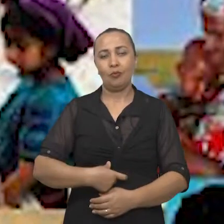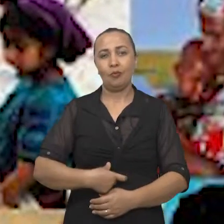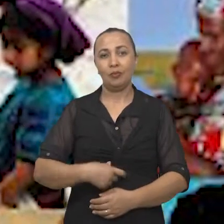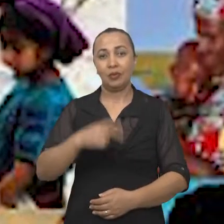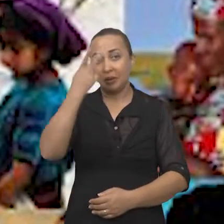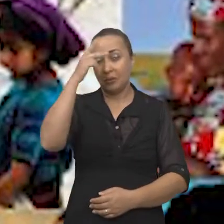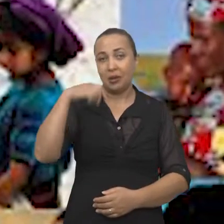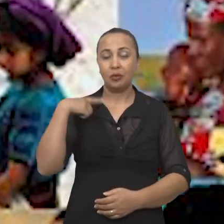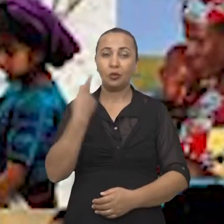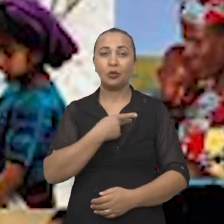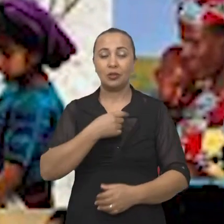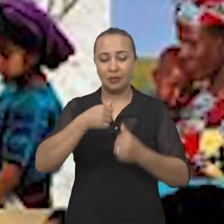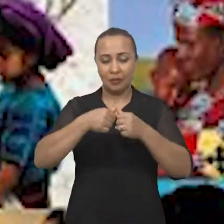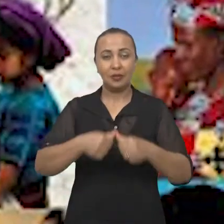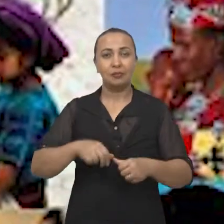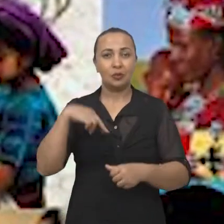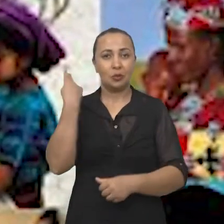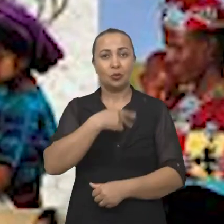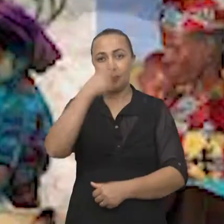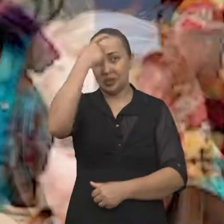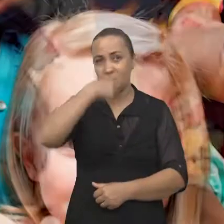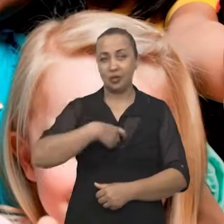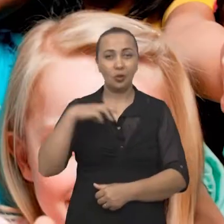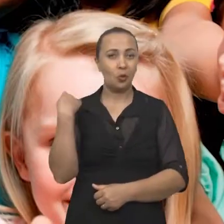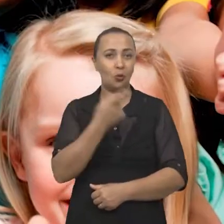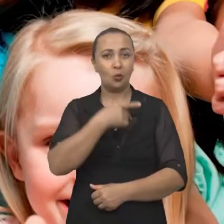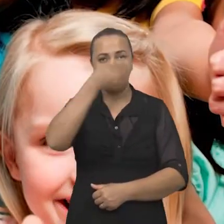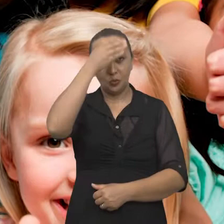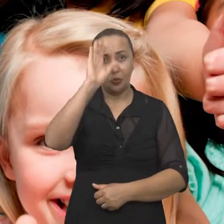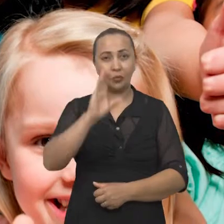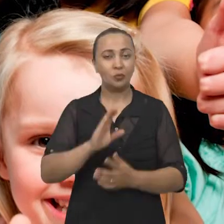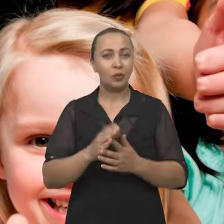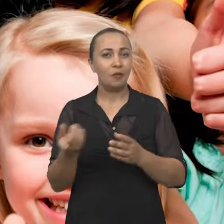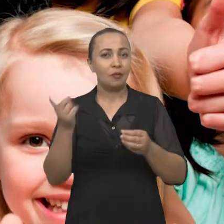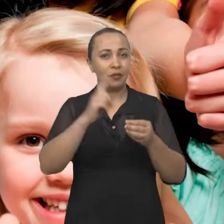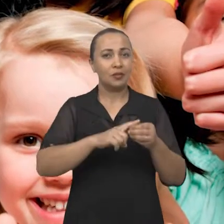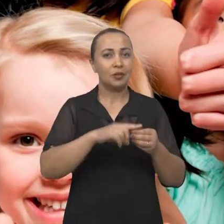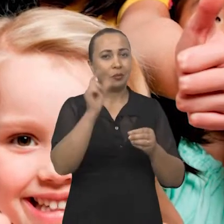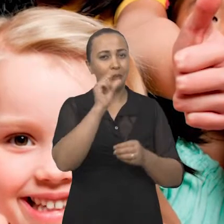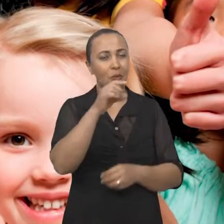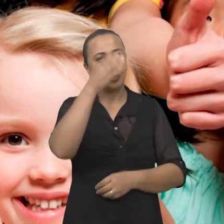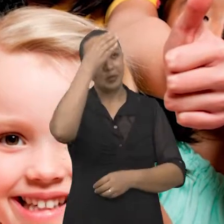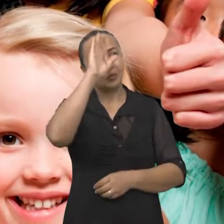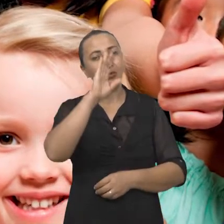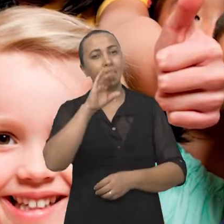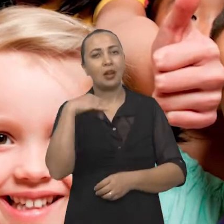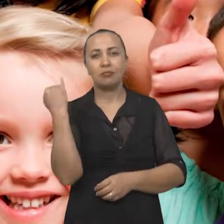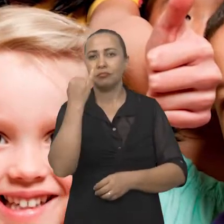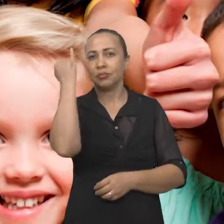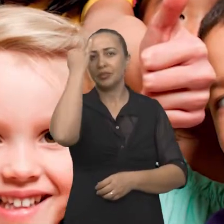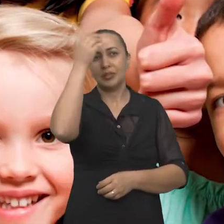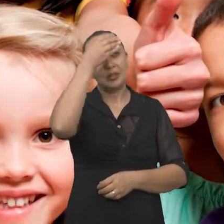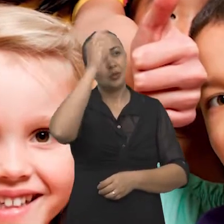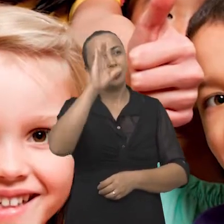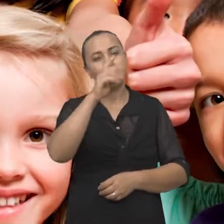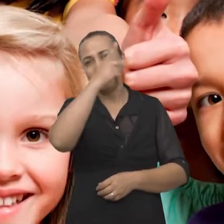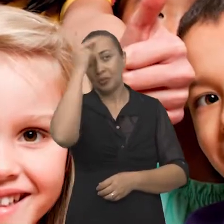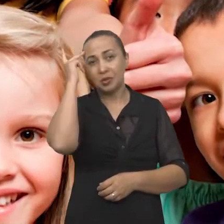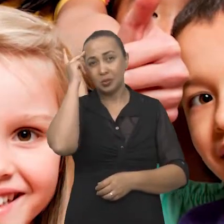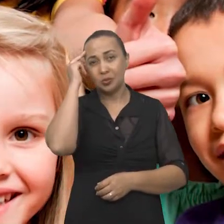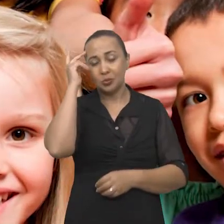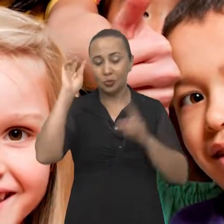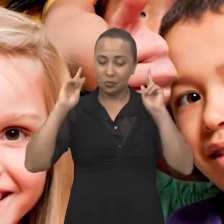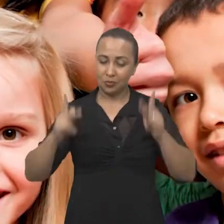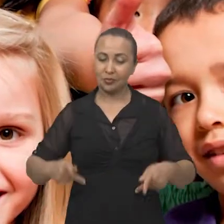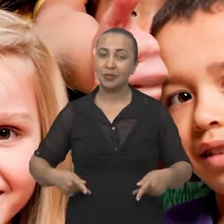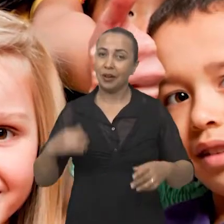para a gente firmar a nossa identidade, a nossa cultura, Retomando um pouco aquela questão que eu falei lá no início, da importância da cultura para ser